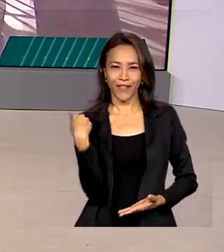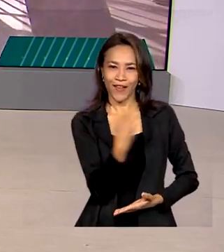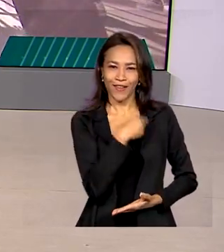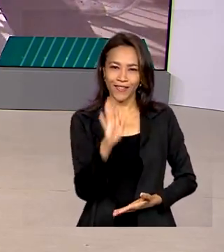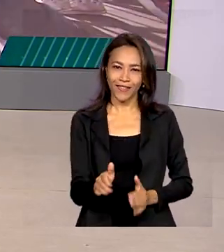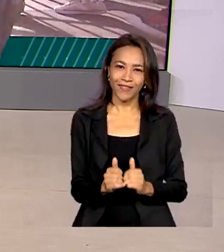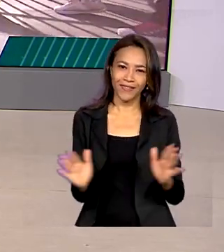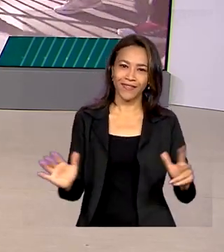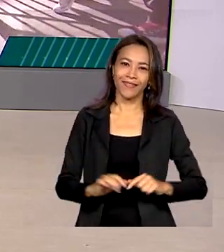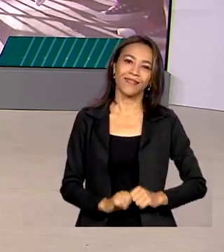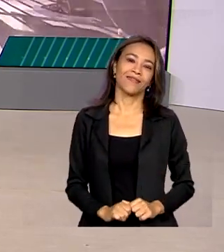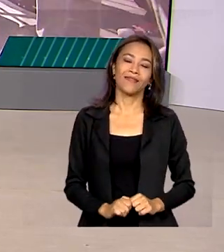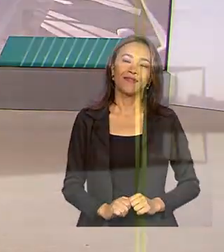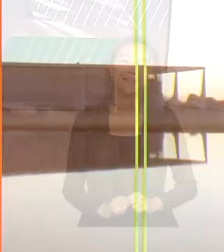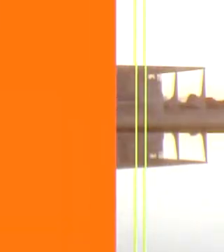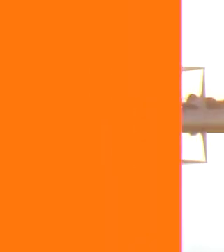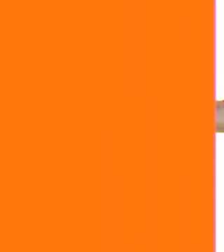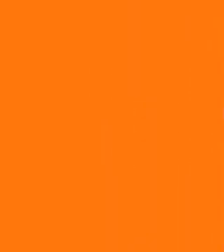em Dia já está no ar.